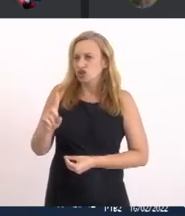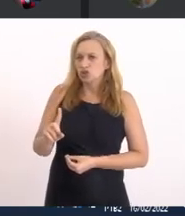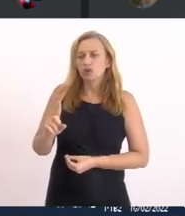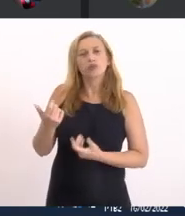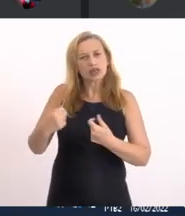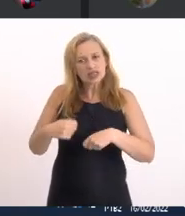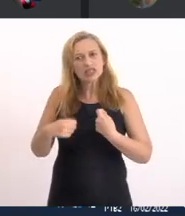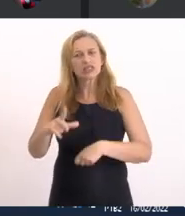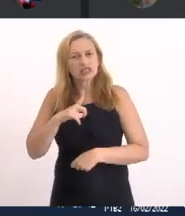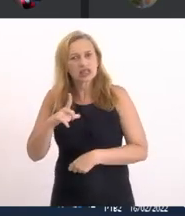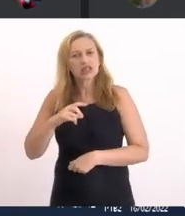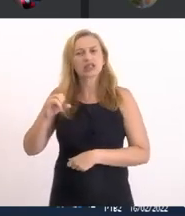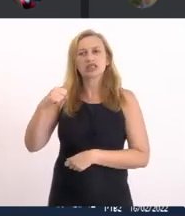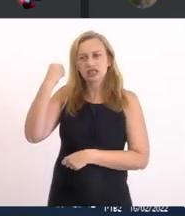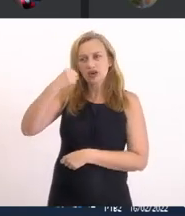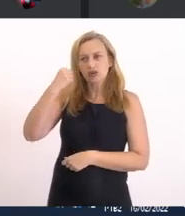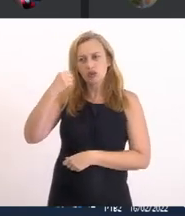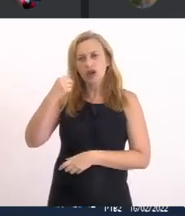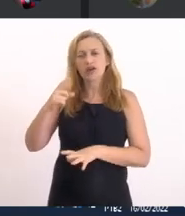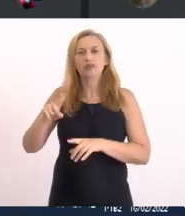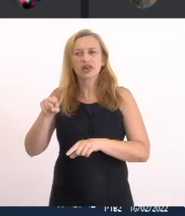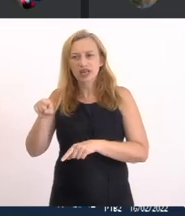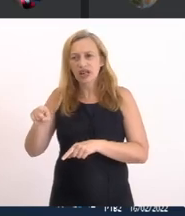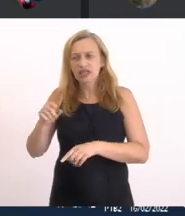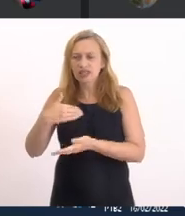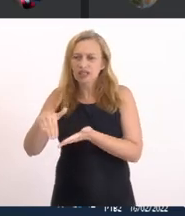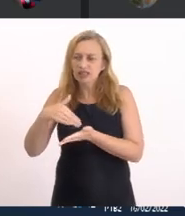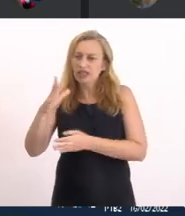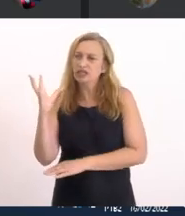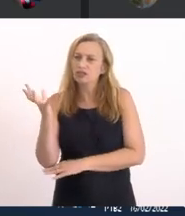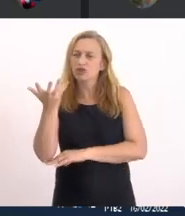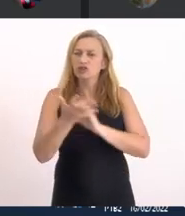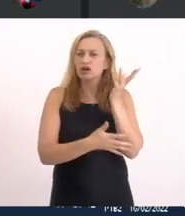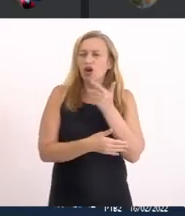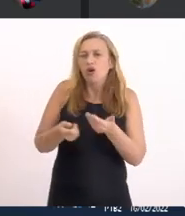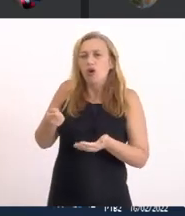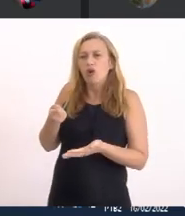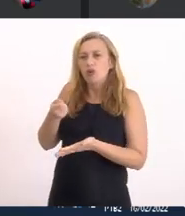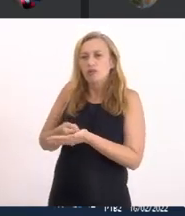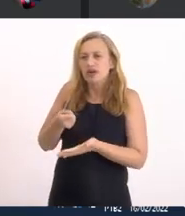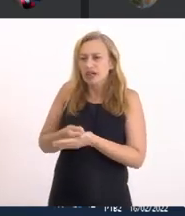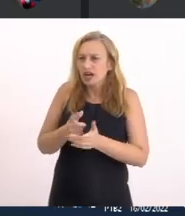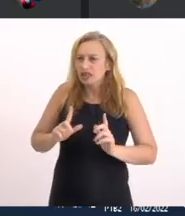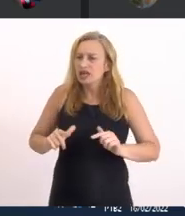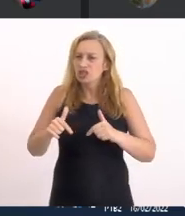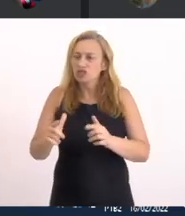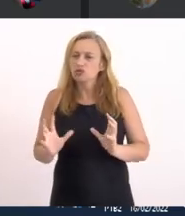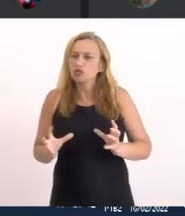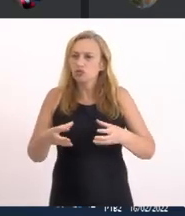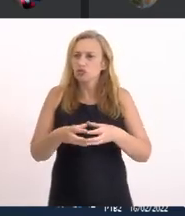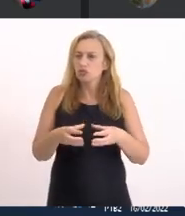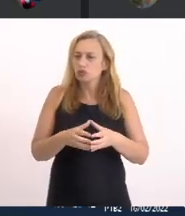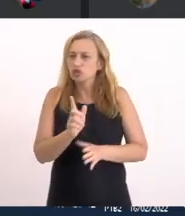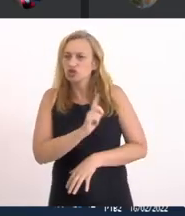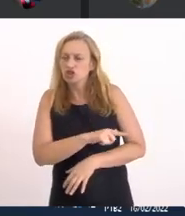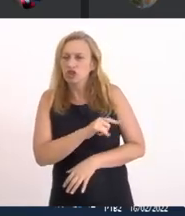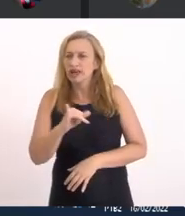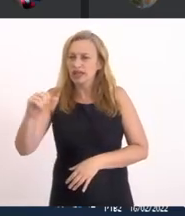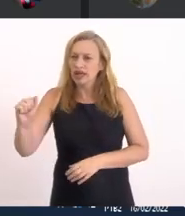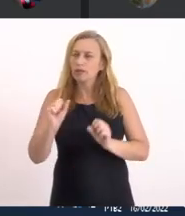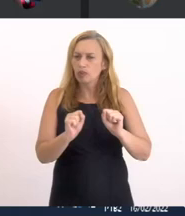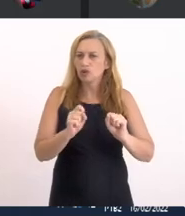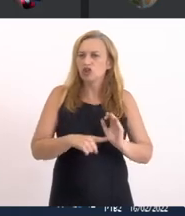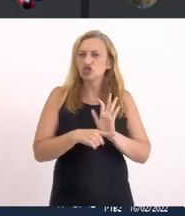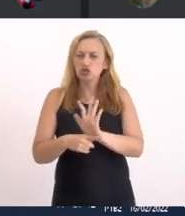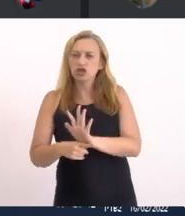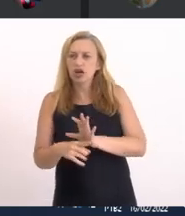Saquarema E aí A secretaria de meio ambiente Criando essa APA Vai ser obrigada A montar uma equipe De gestão Que o INEA pode ajudar Daí